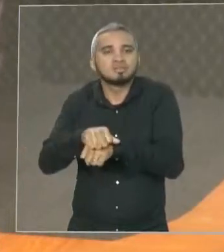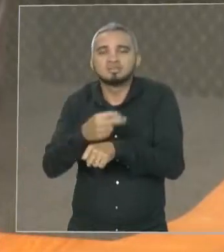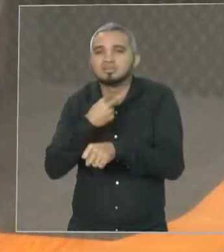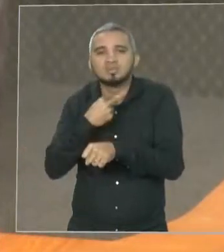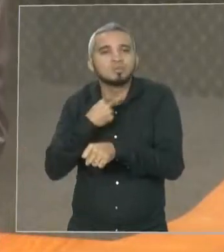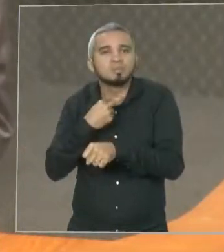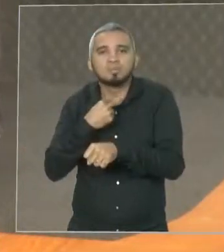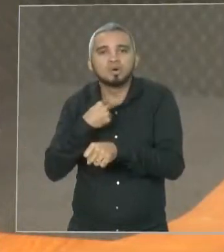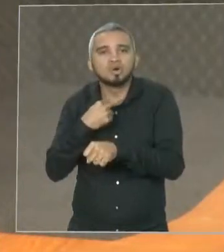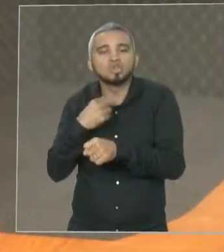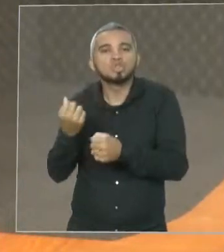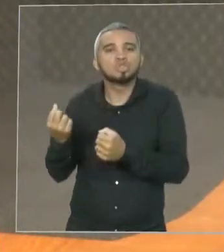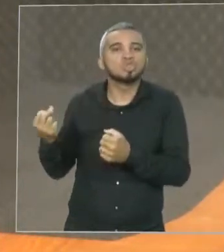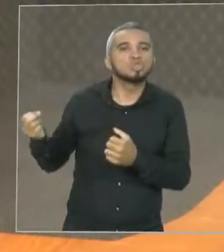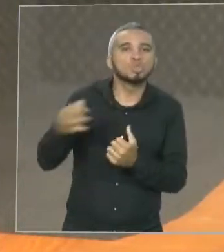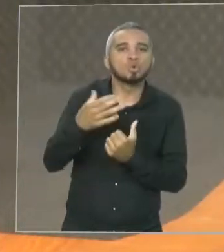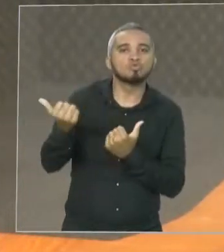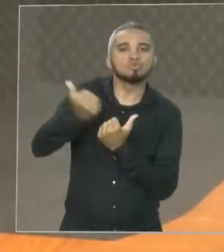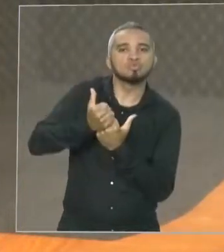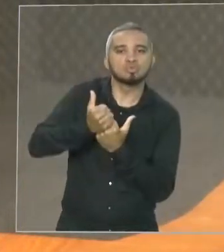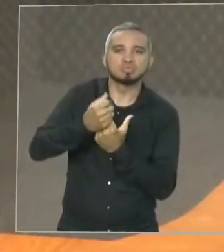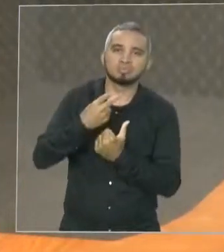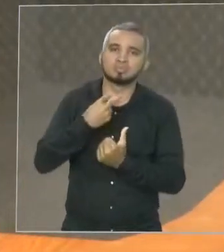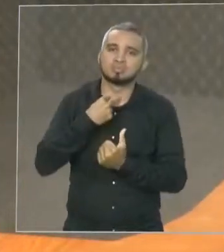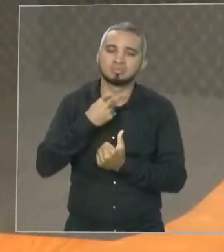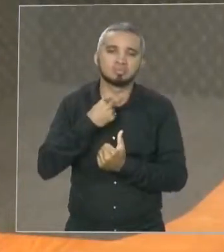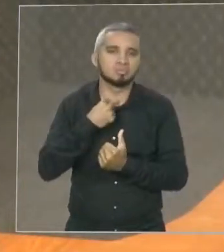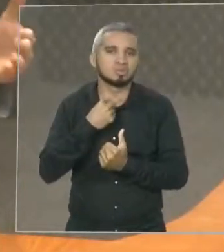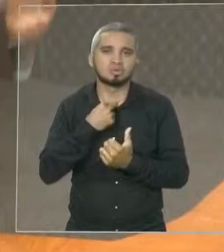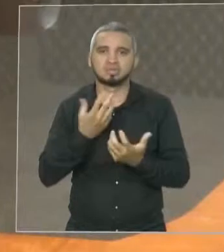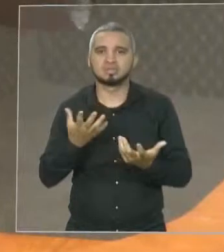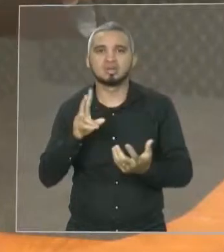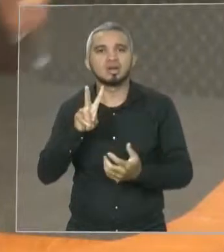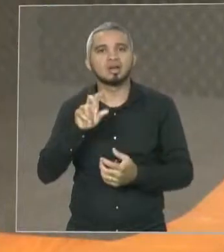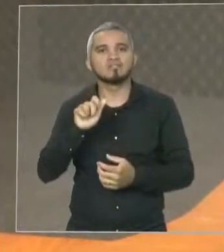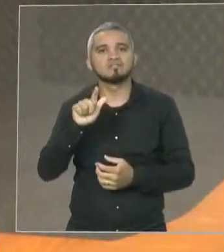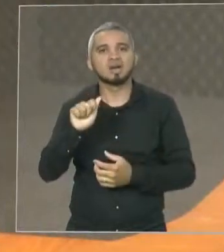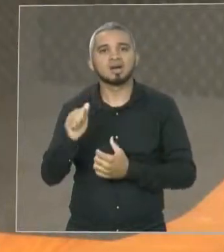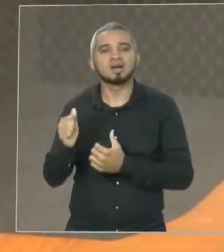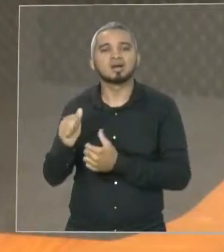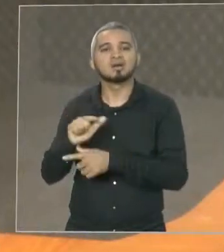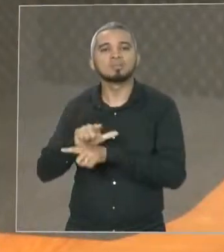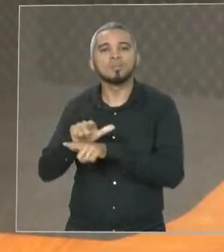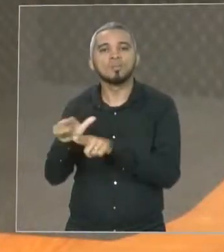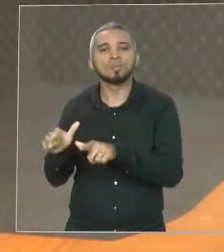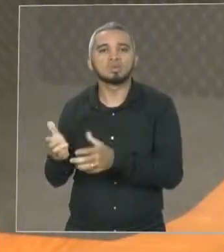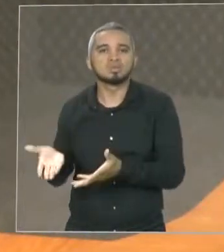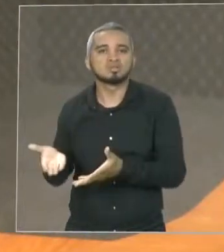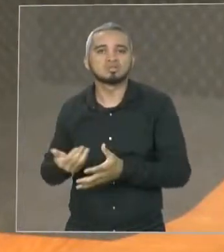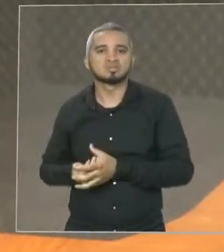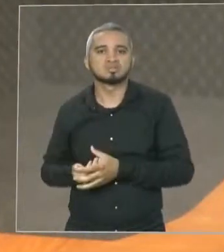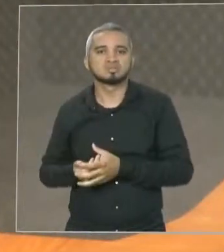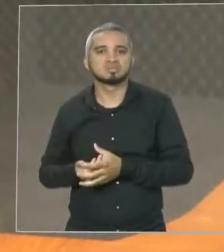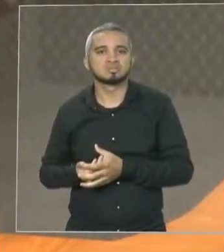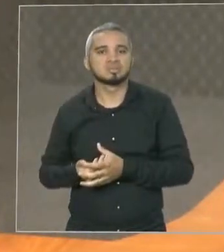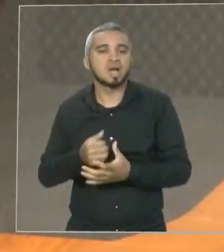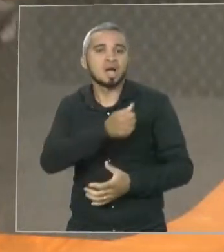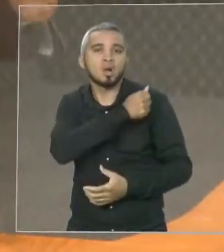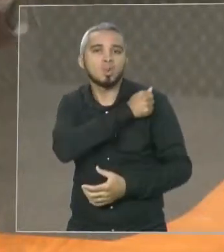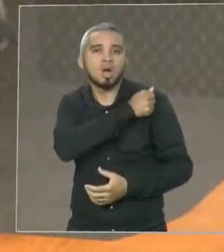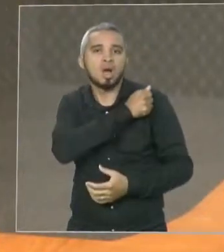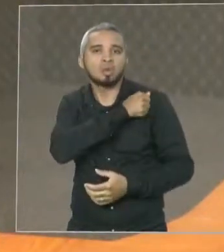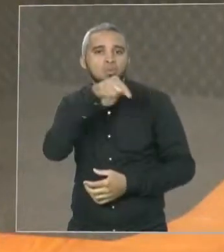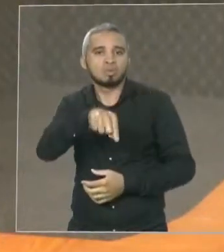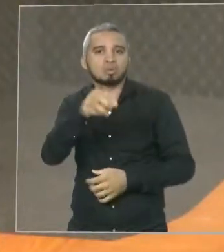vaga. Fica ociosa. E aí, é um prejuízo para o estudante maranhense. É um